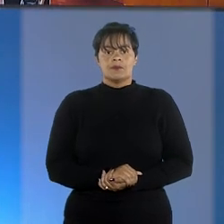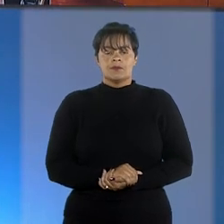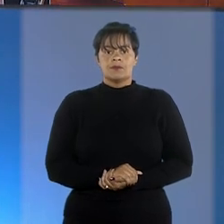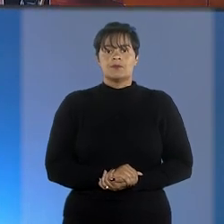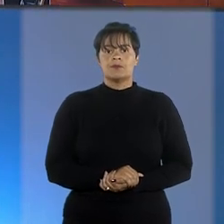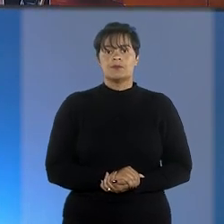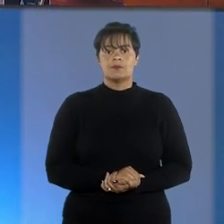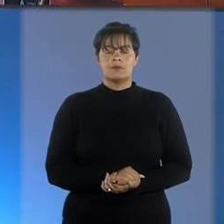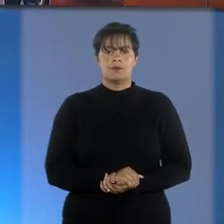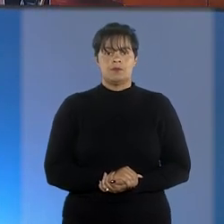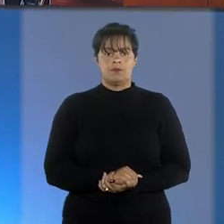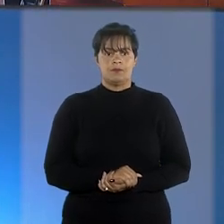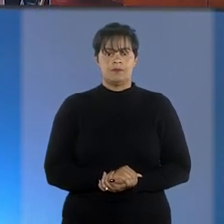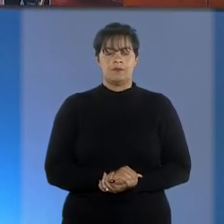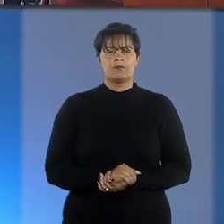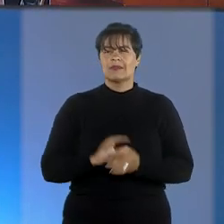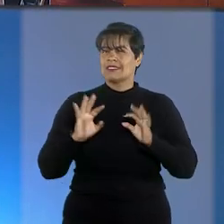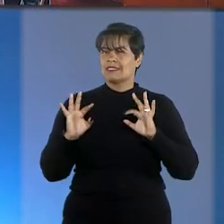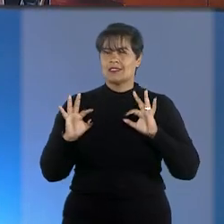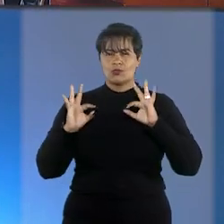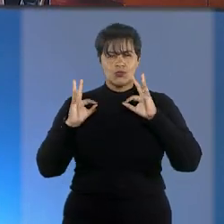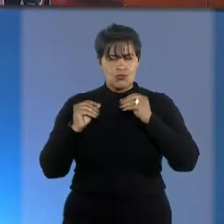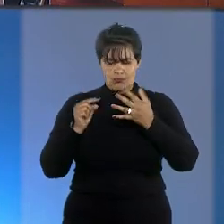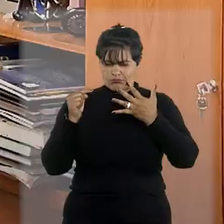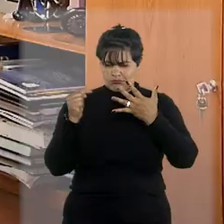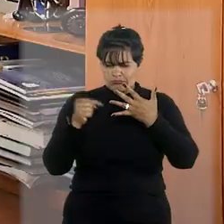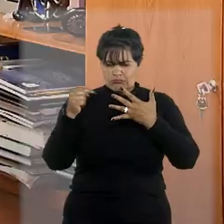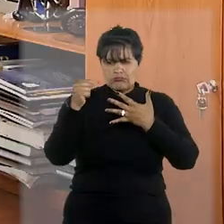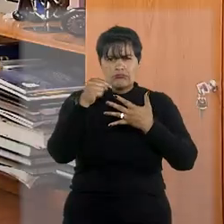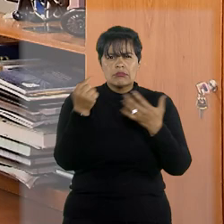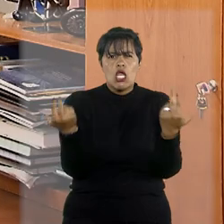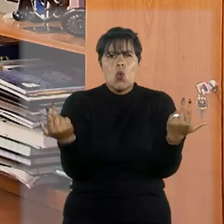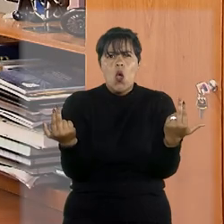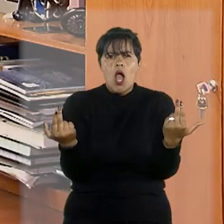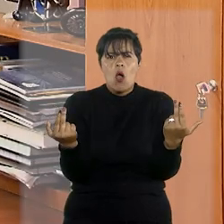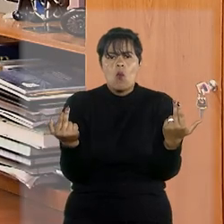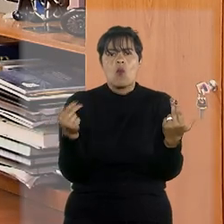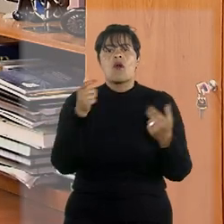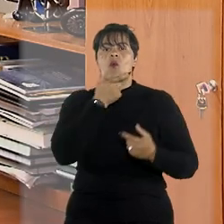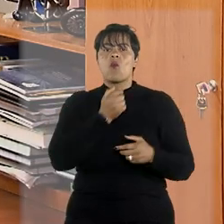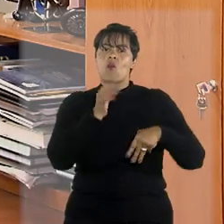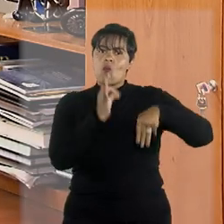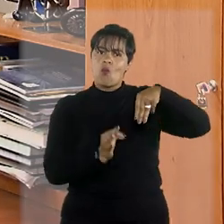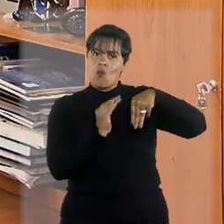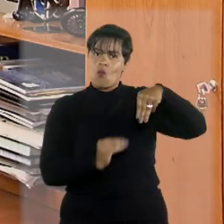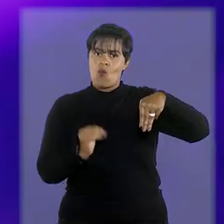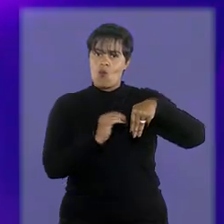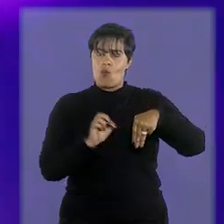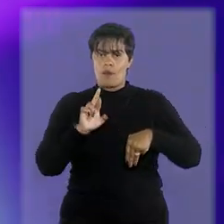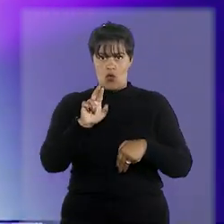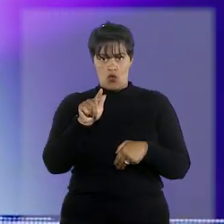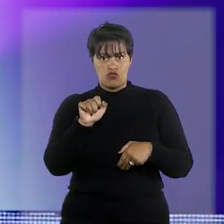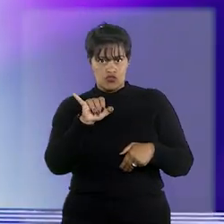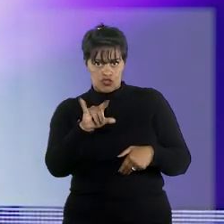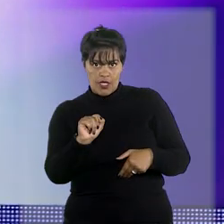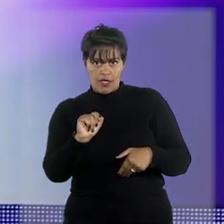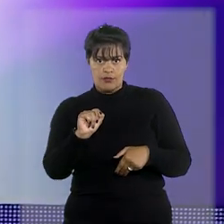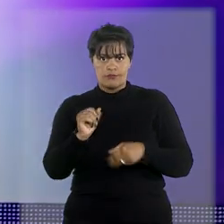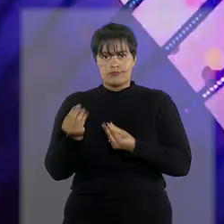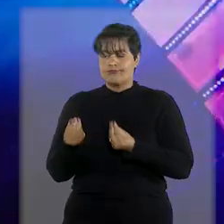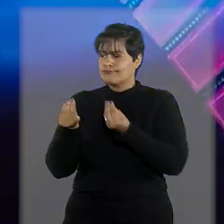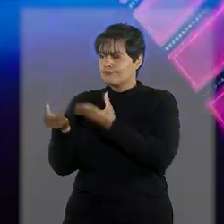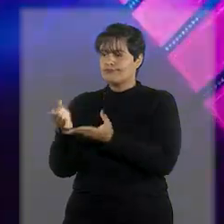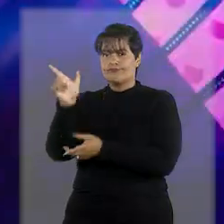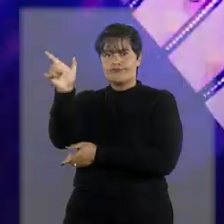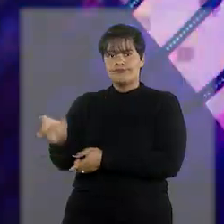Por considerar idênticas as situações processuais dos acusados, o ministro Rogério Schiette Cruz, relator do caso, estendeu a Renan Santos